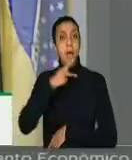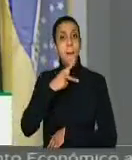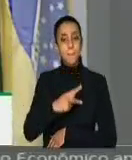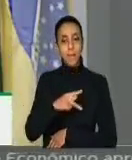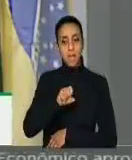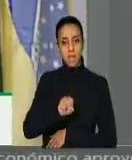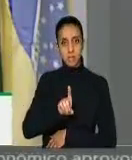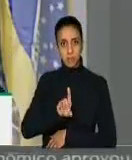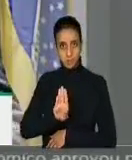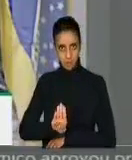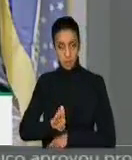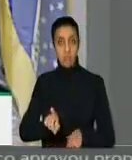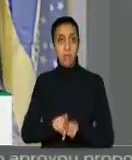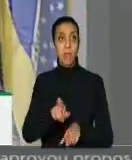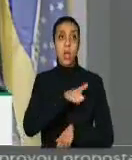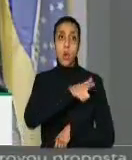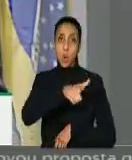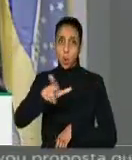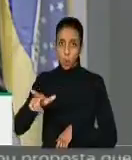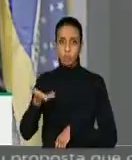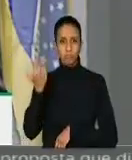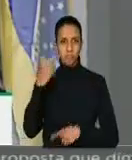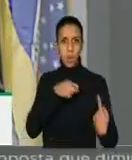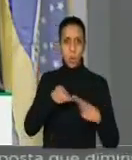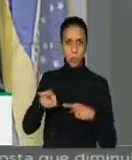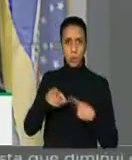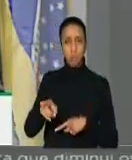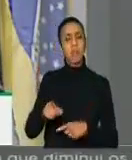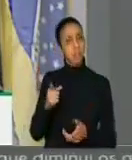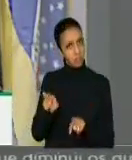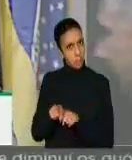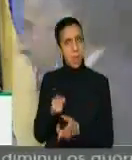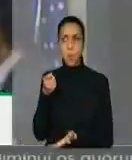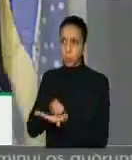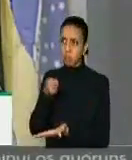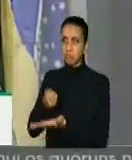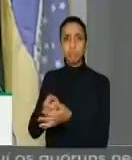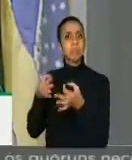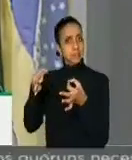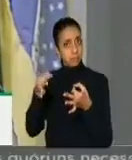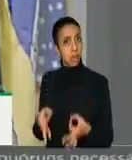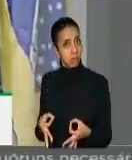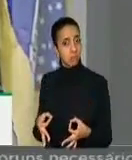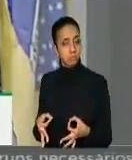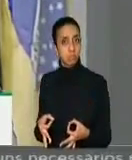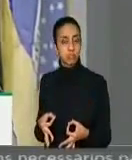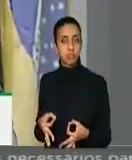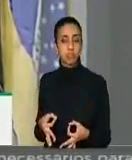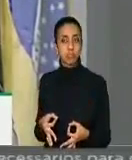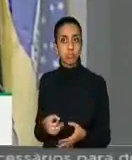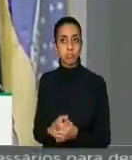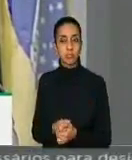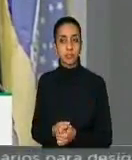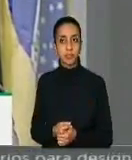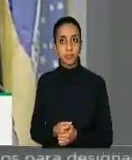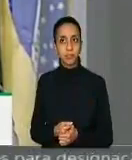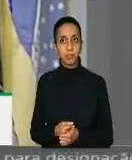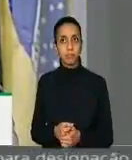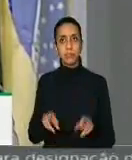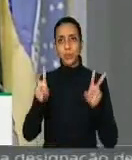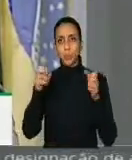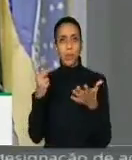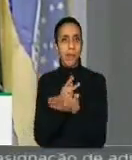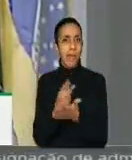e outros partidos que na época eram oposição também foram muito duros, de forma correta no período, a respeito dos